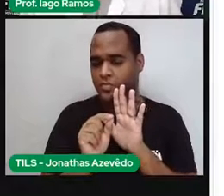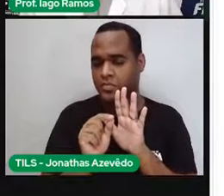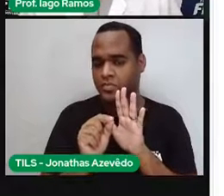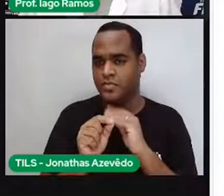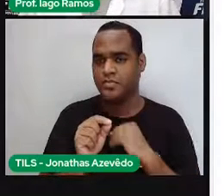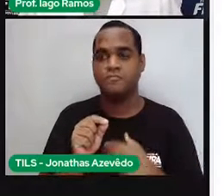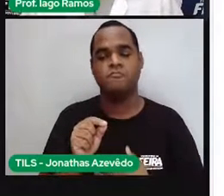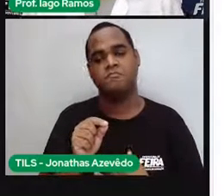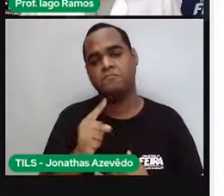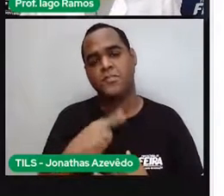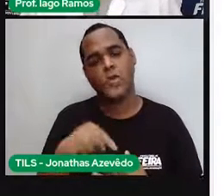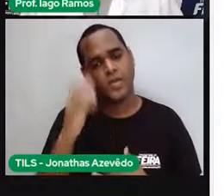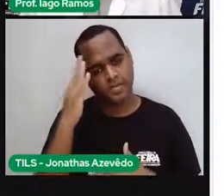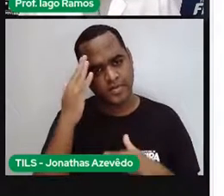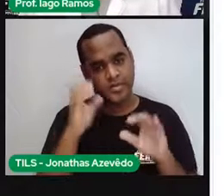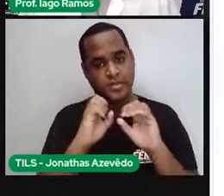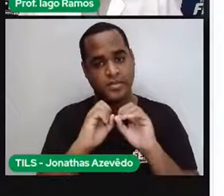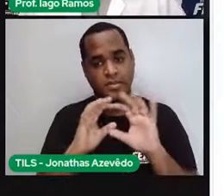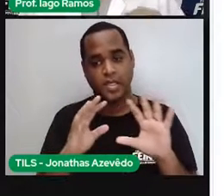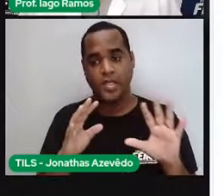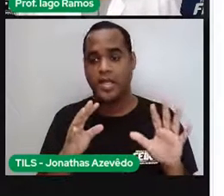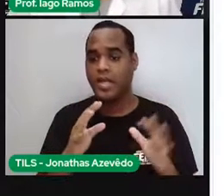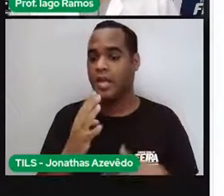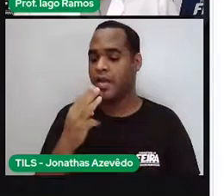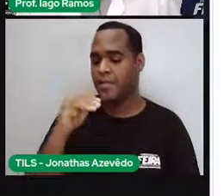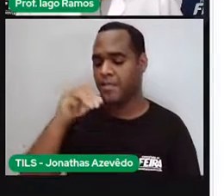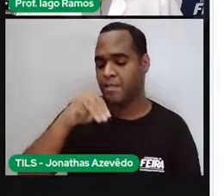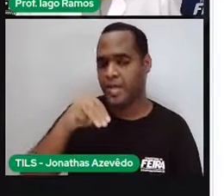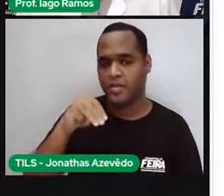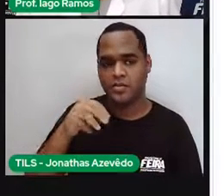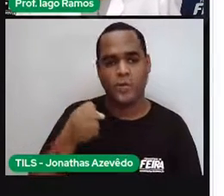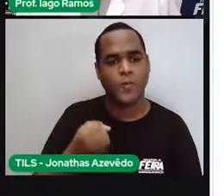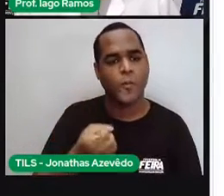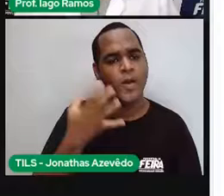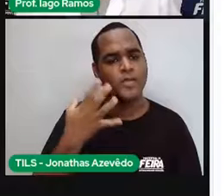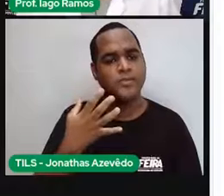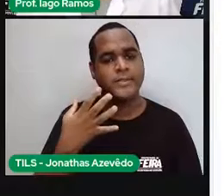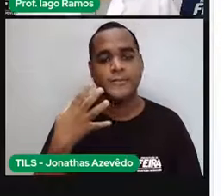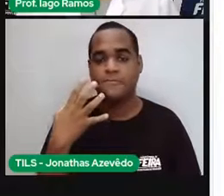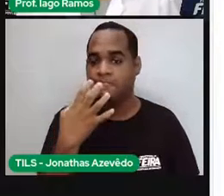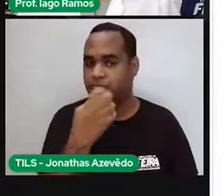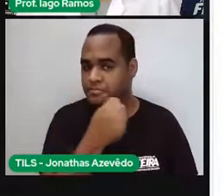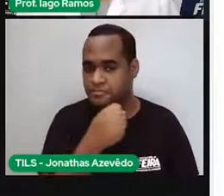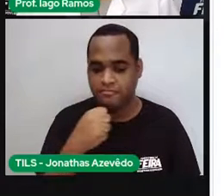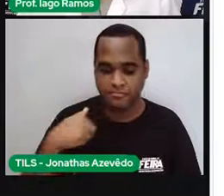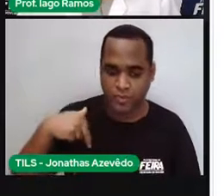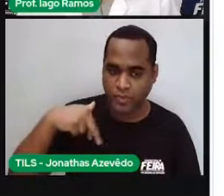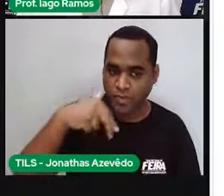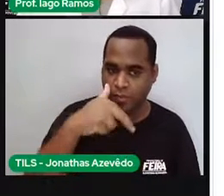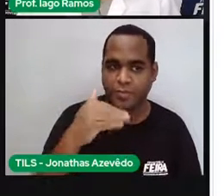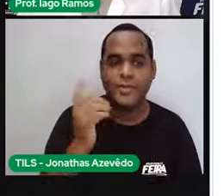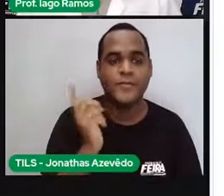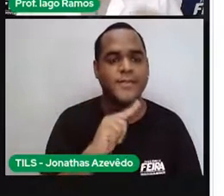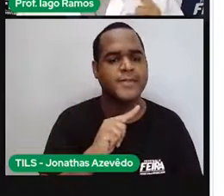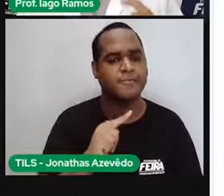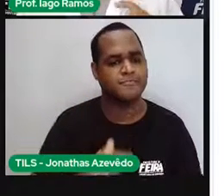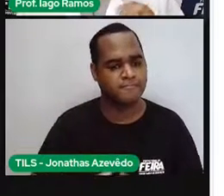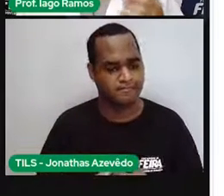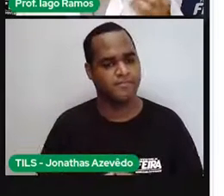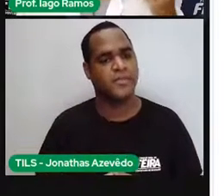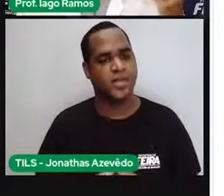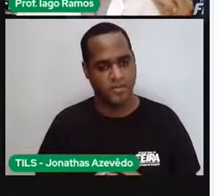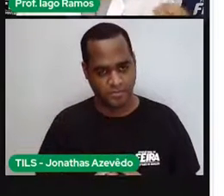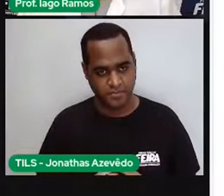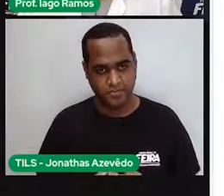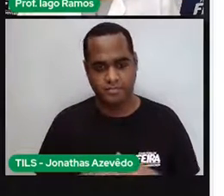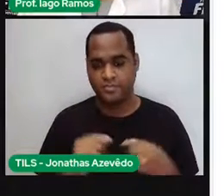descobrir quantos metros você correu, tá? Então, lembrando, né, que essa